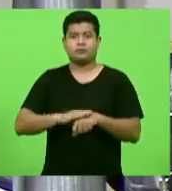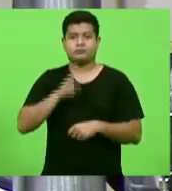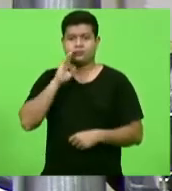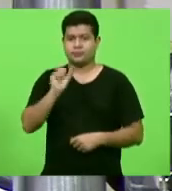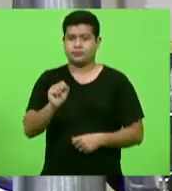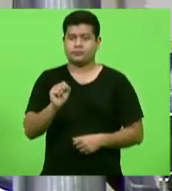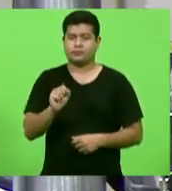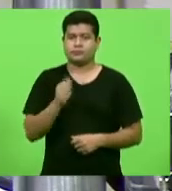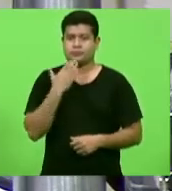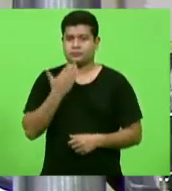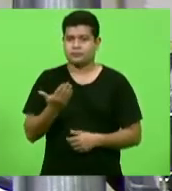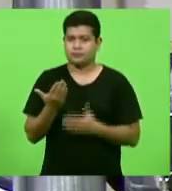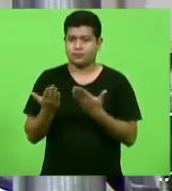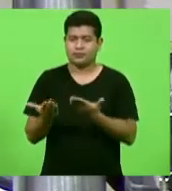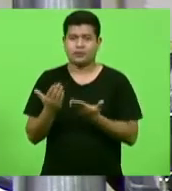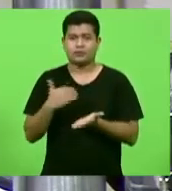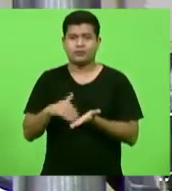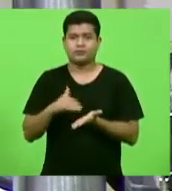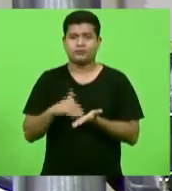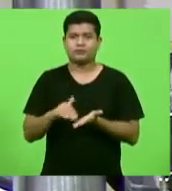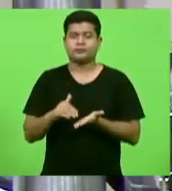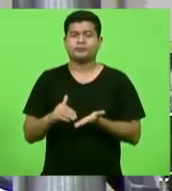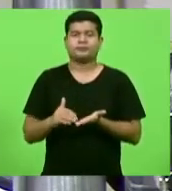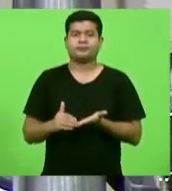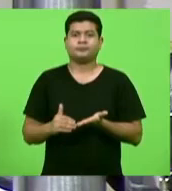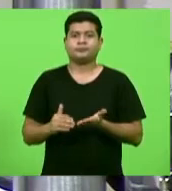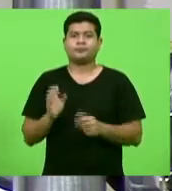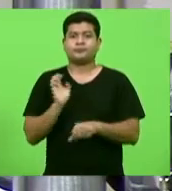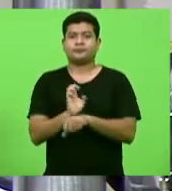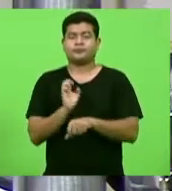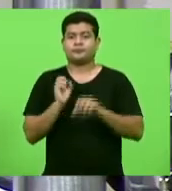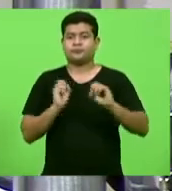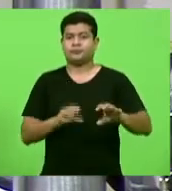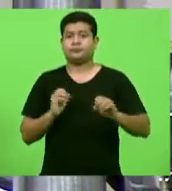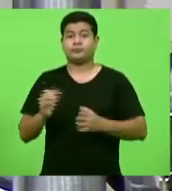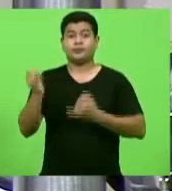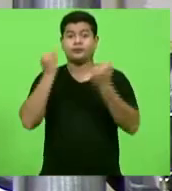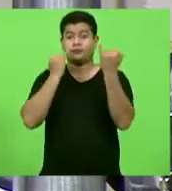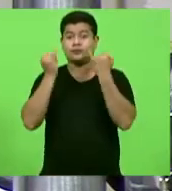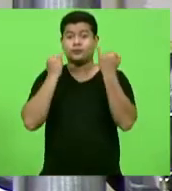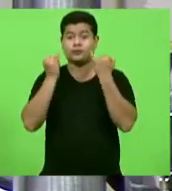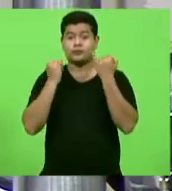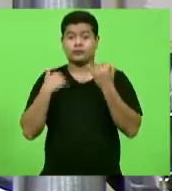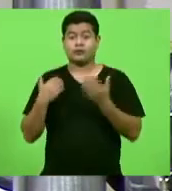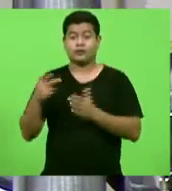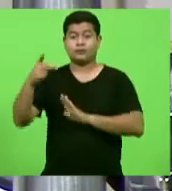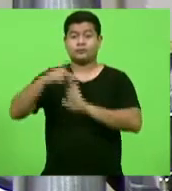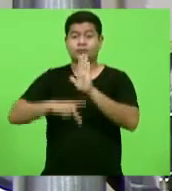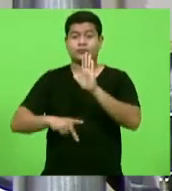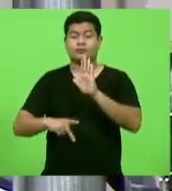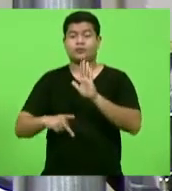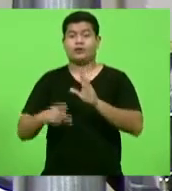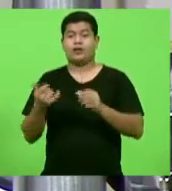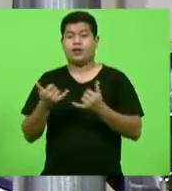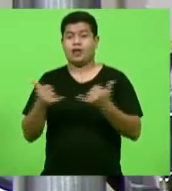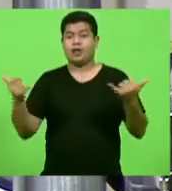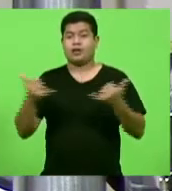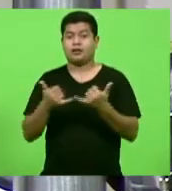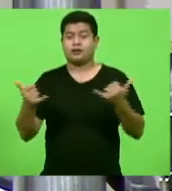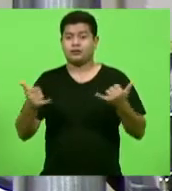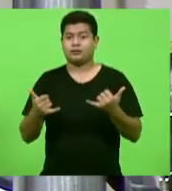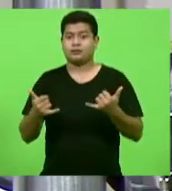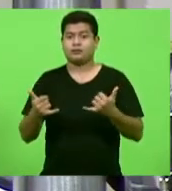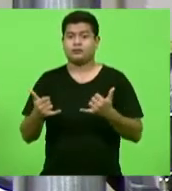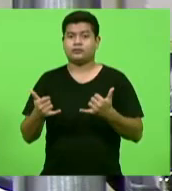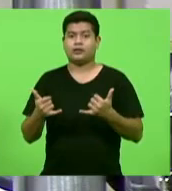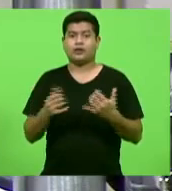solicitando ao secretário de Estado de Educação informações acerca do projeto elétrico doado por